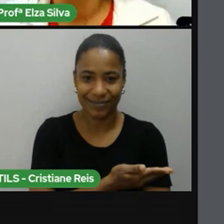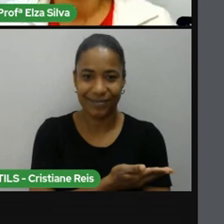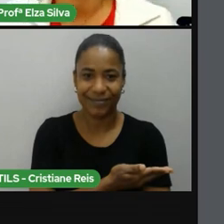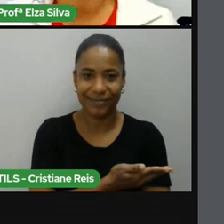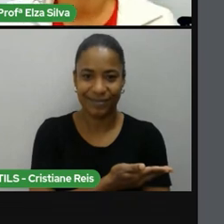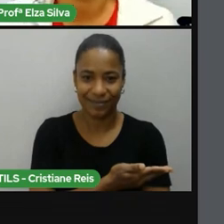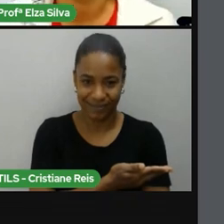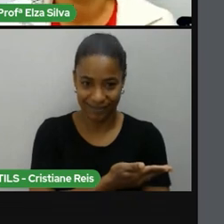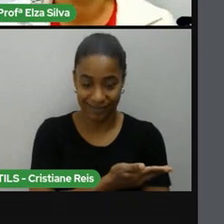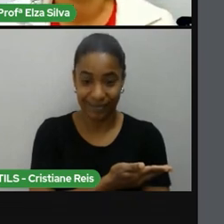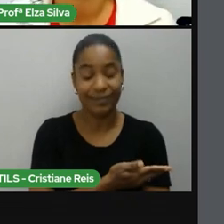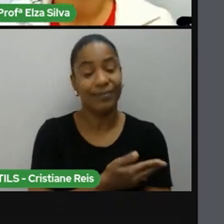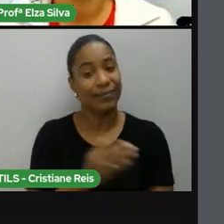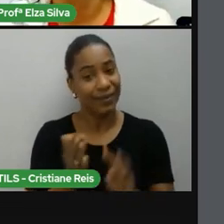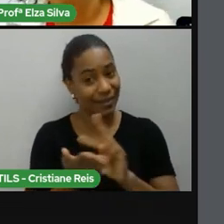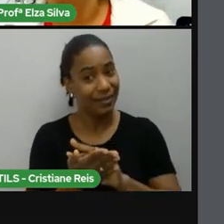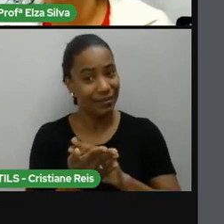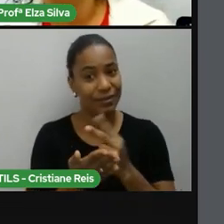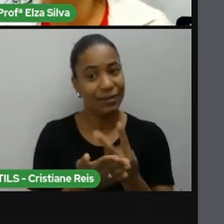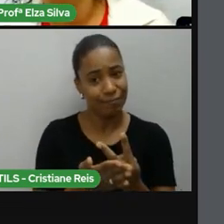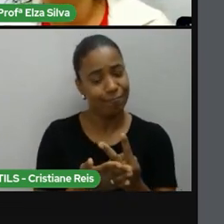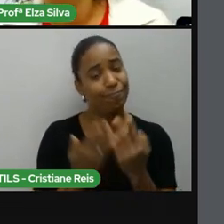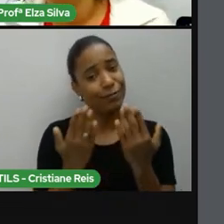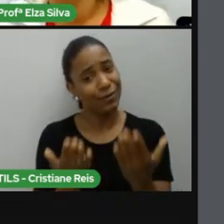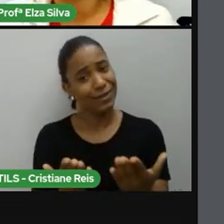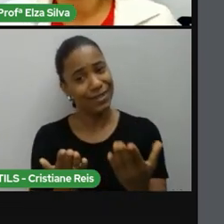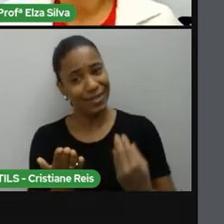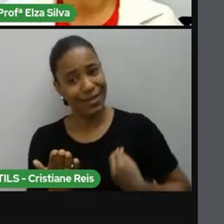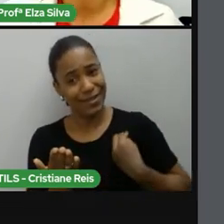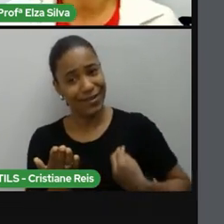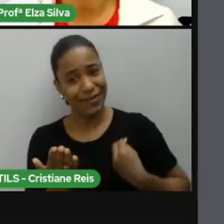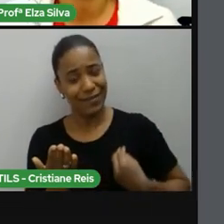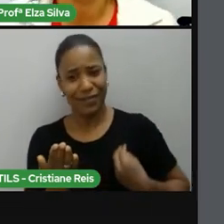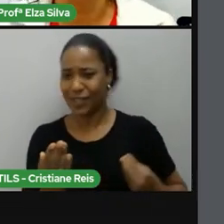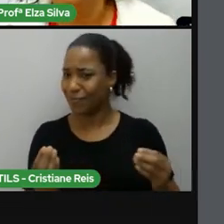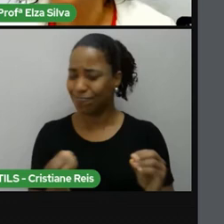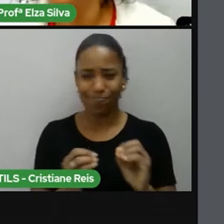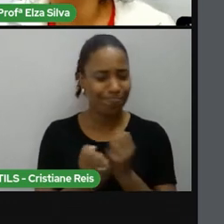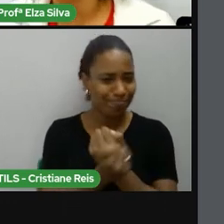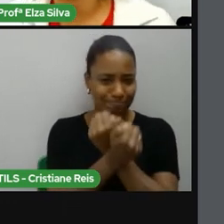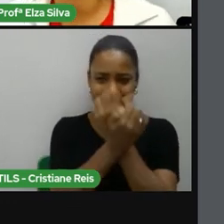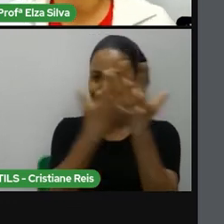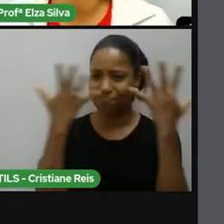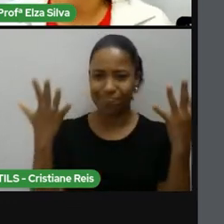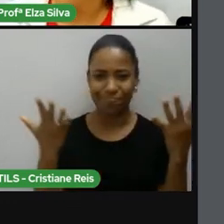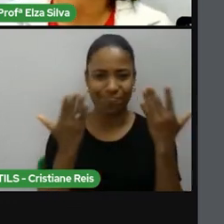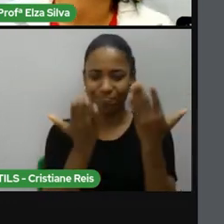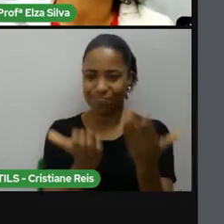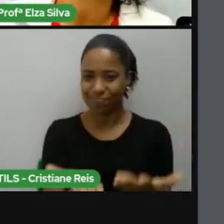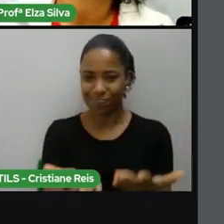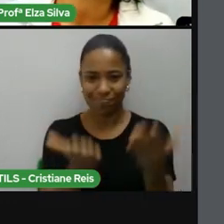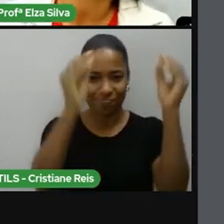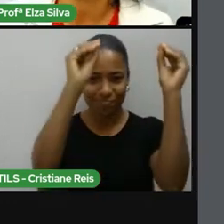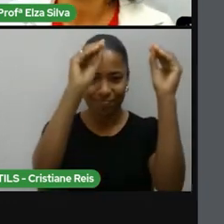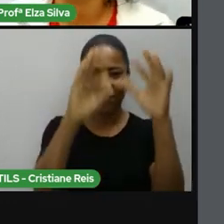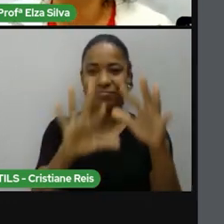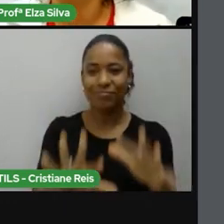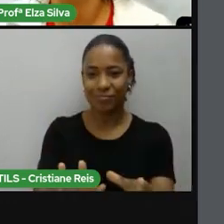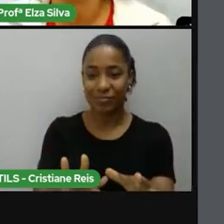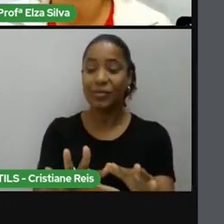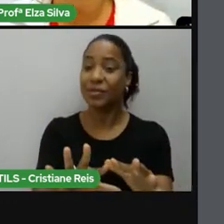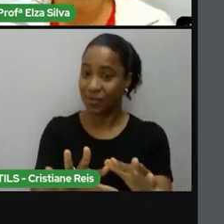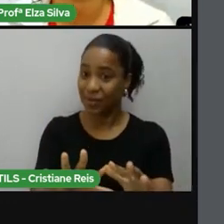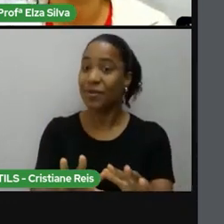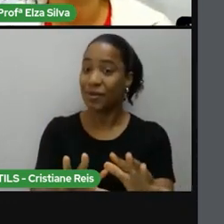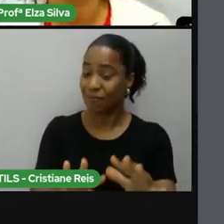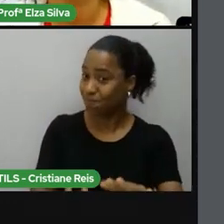Sua vida já é um milagre um milagre do acaso esperando por você para moldar